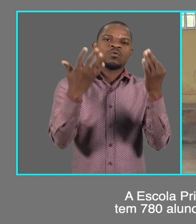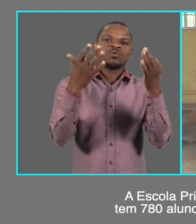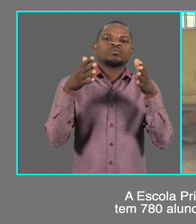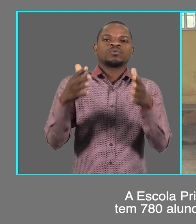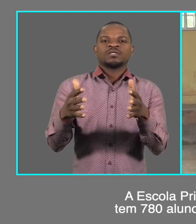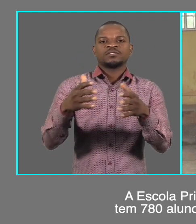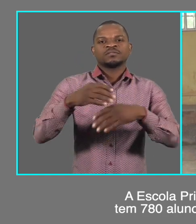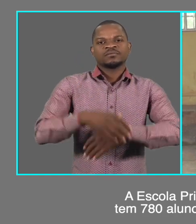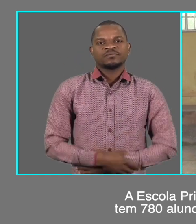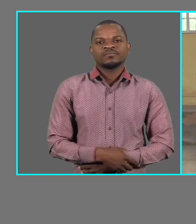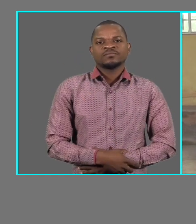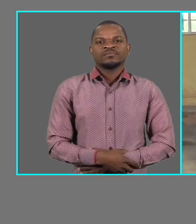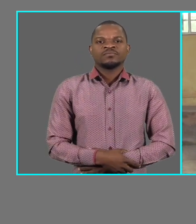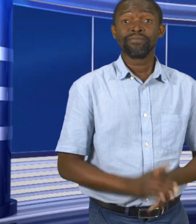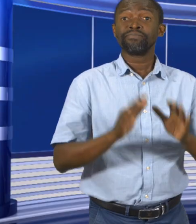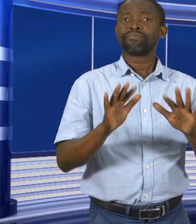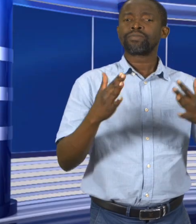à oitava classe.